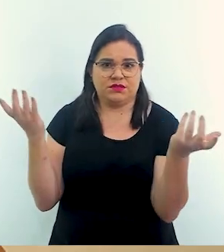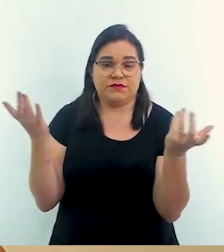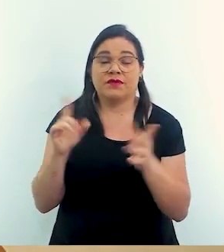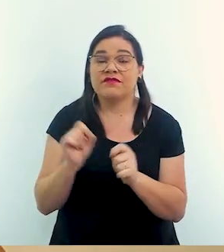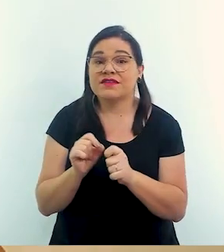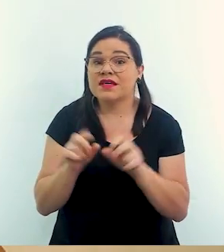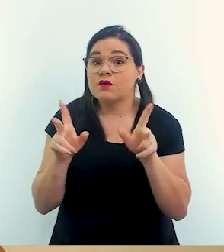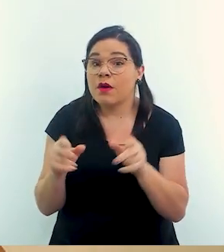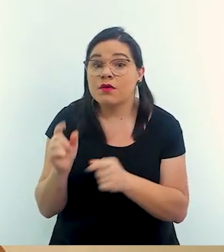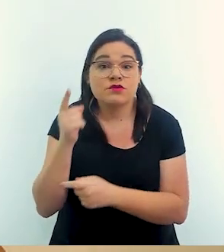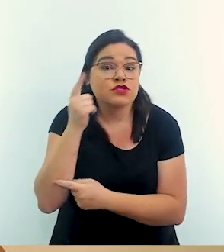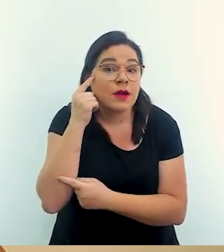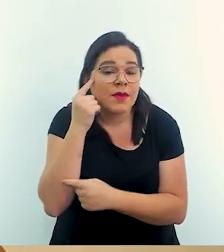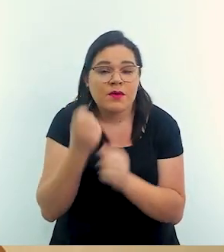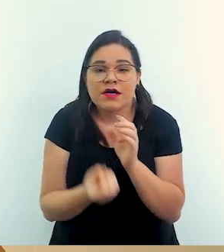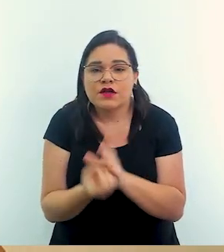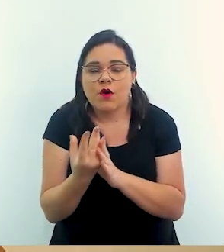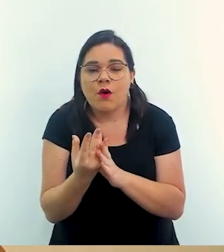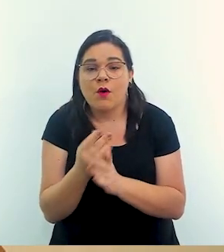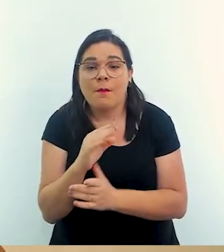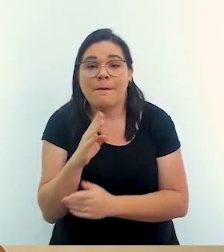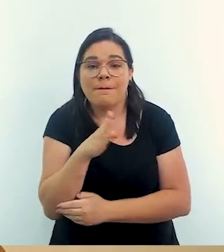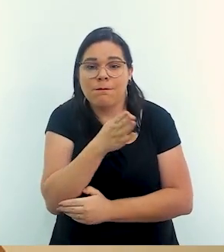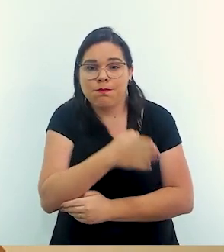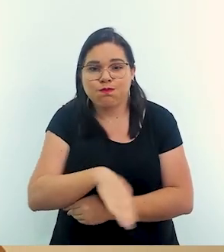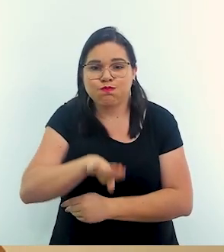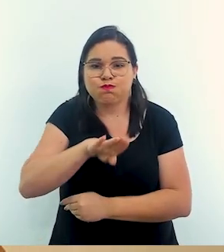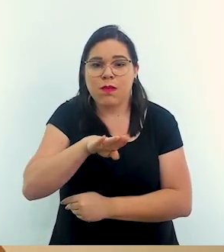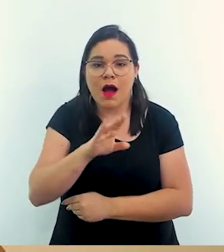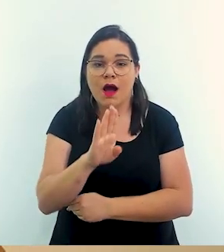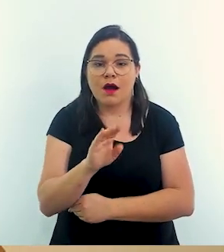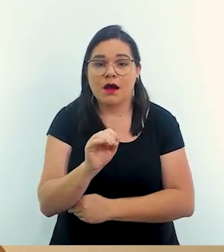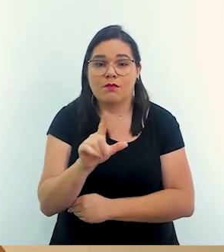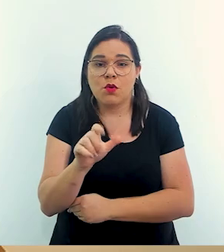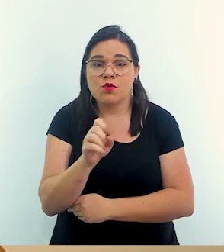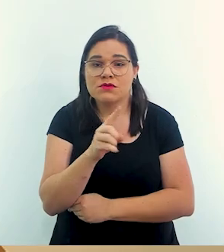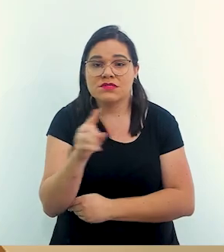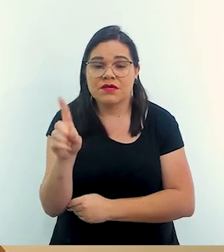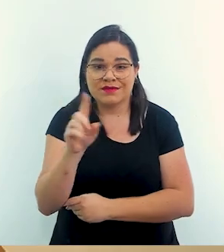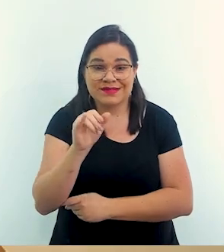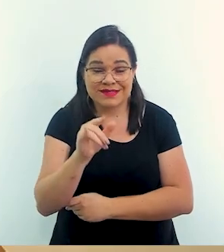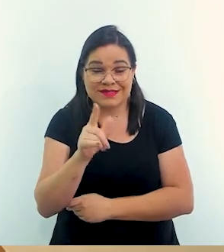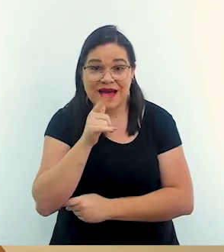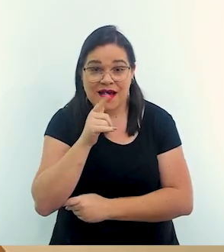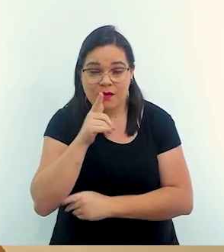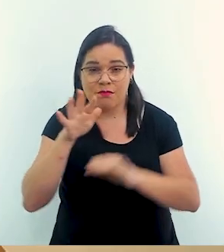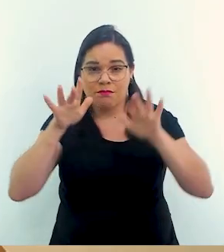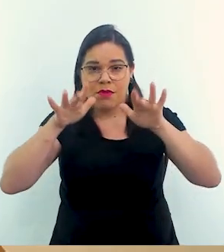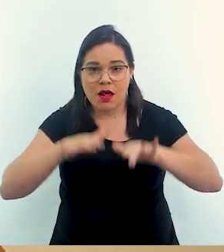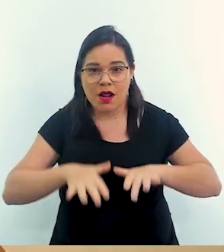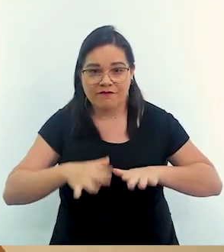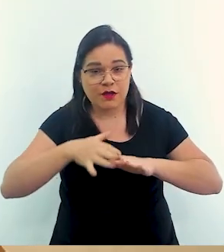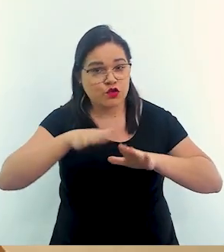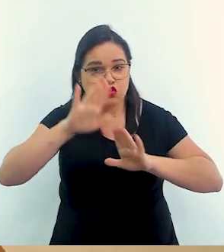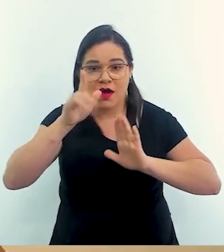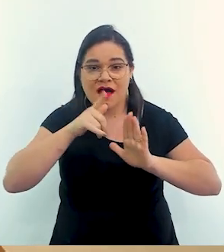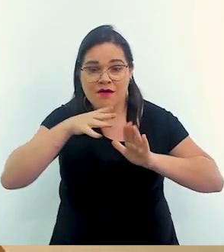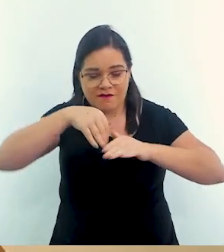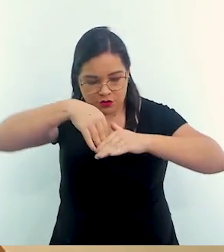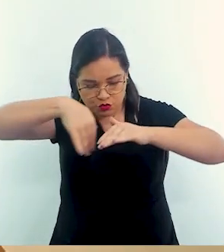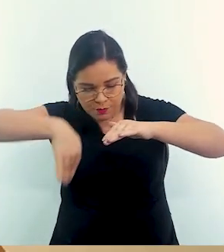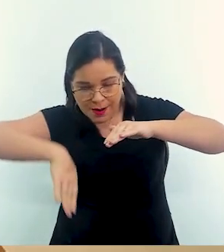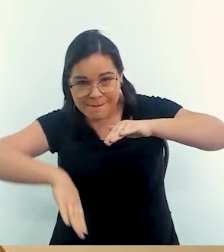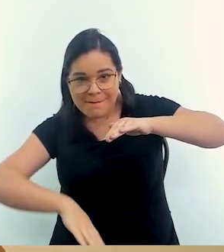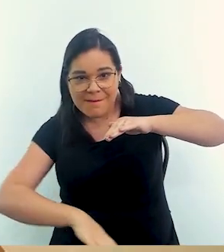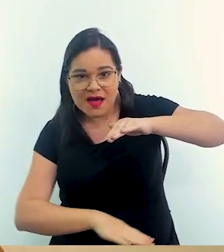É criar o que o Japão criou, que são bolsões, aonde quando acontece a inundação, vai tudo para debaixo do